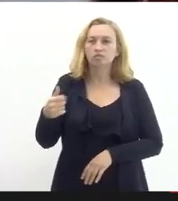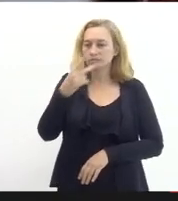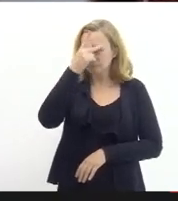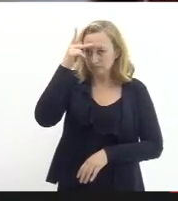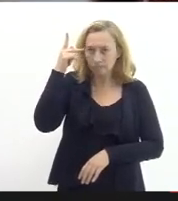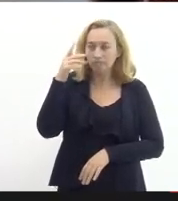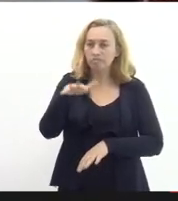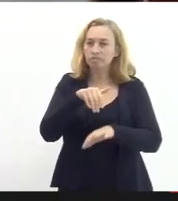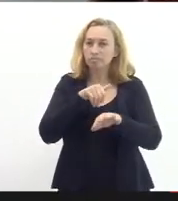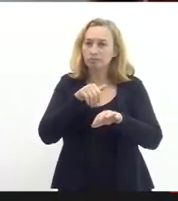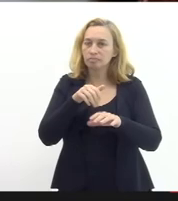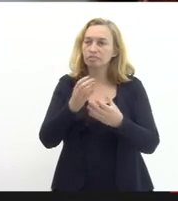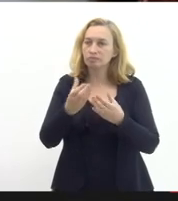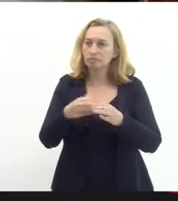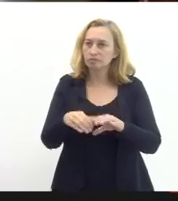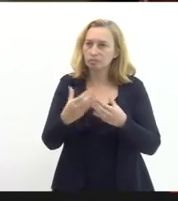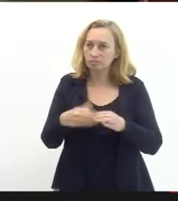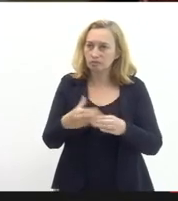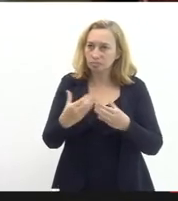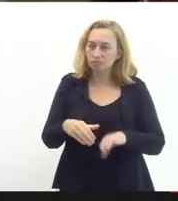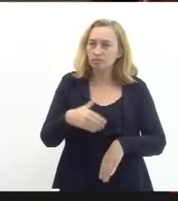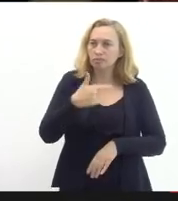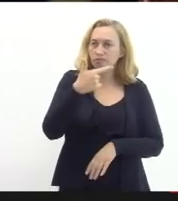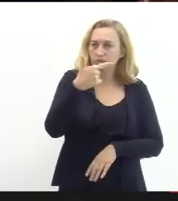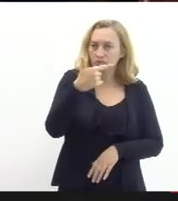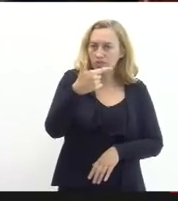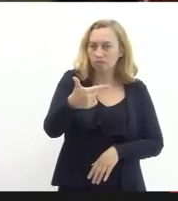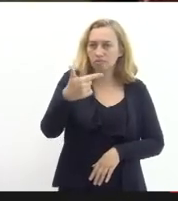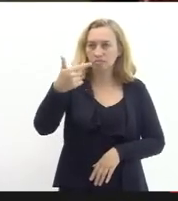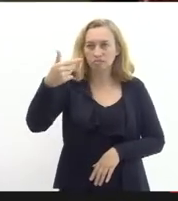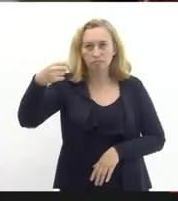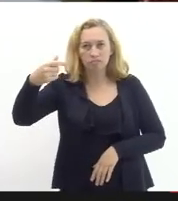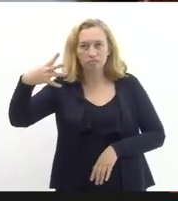2014 9.905